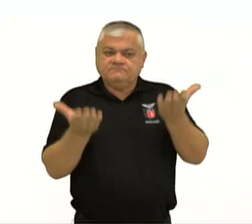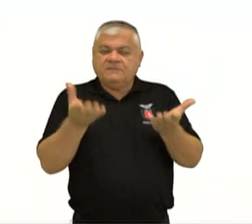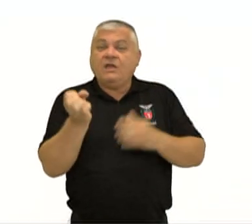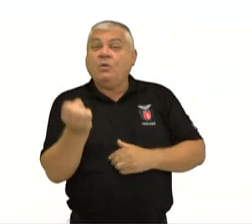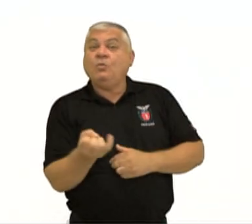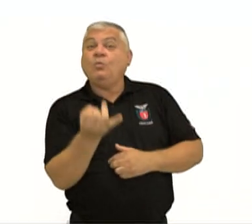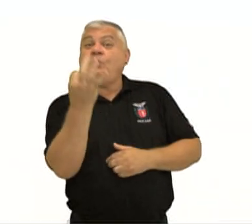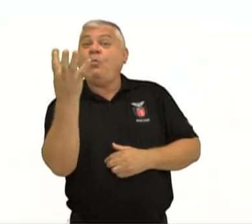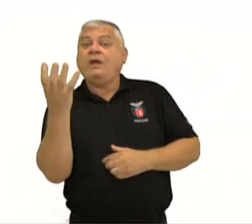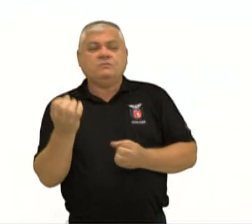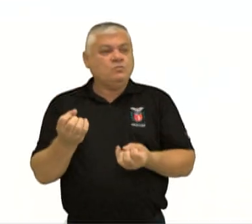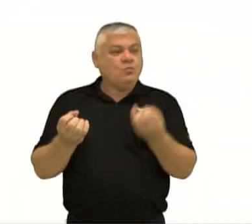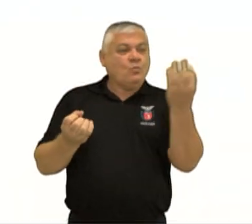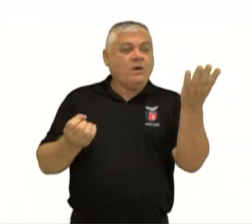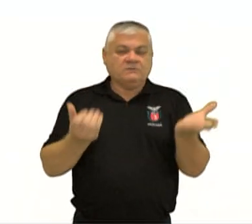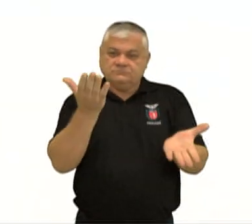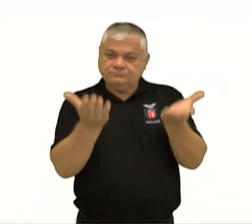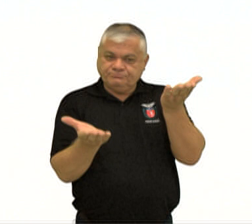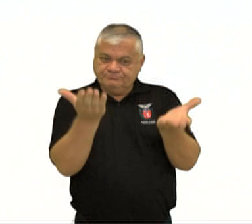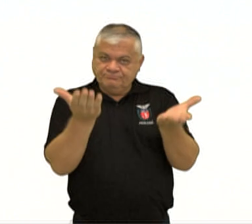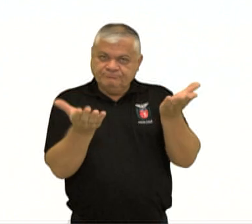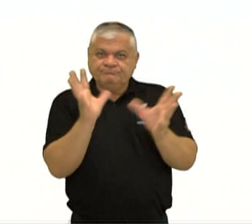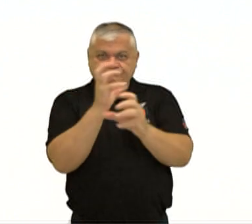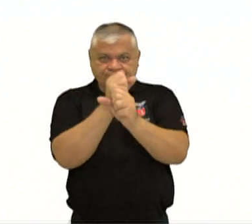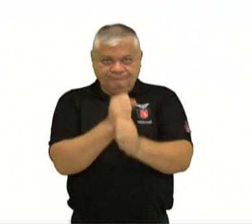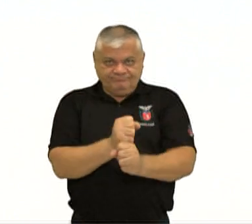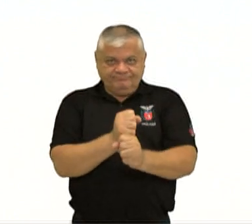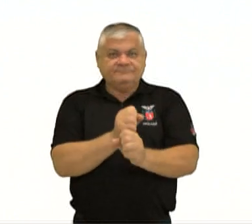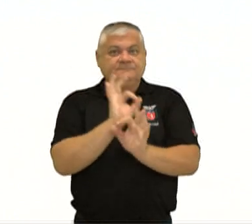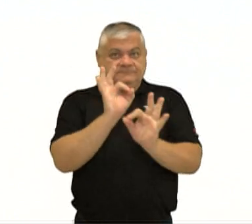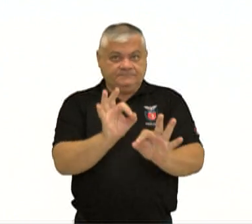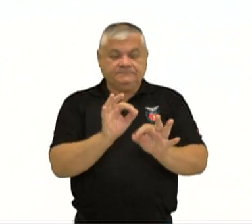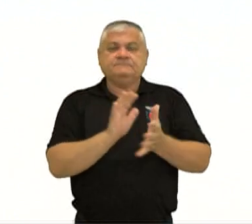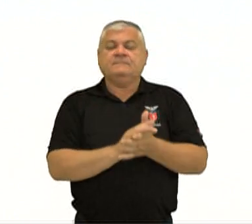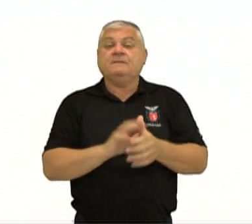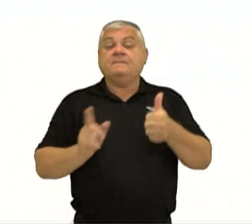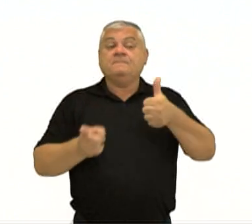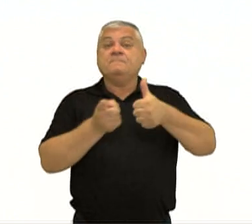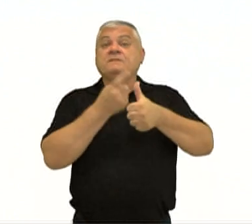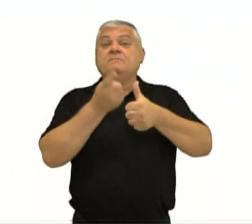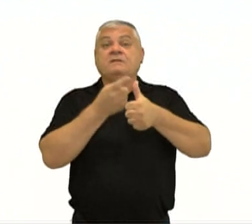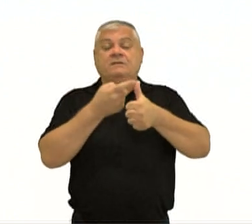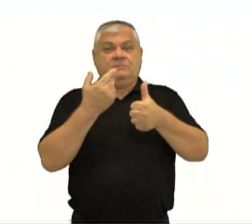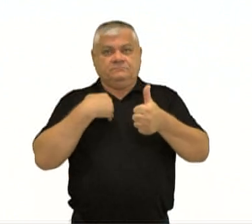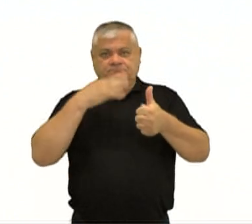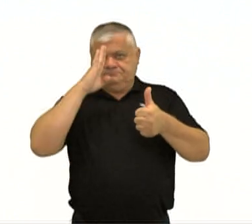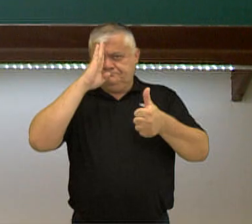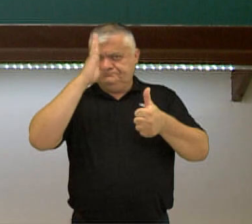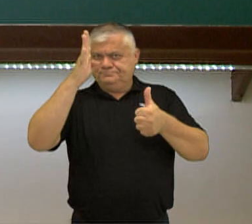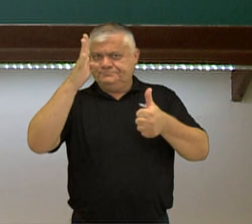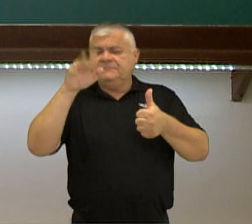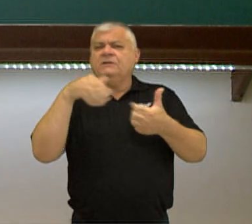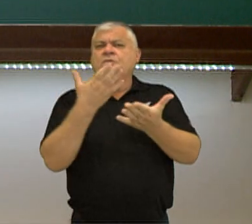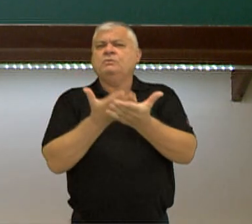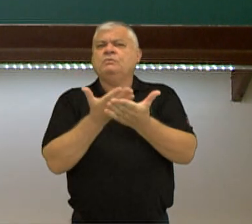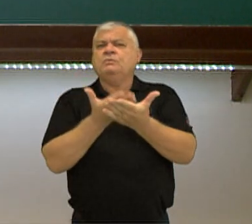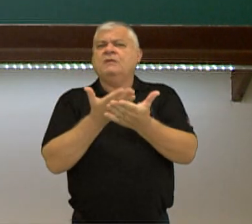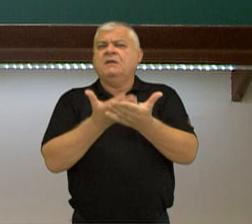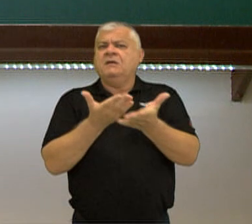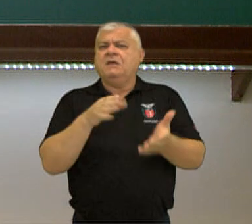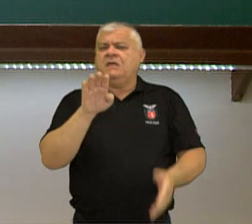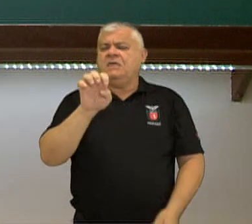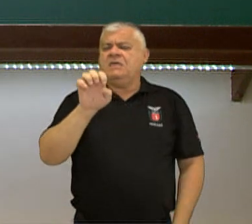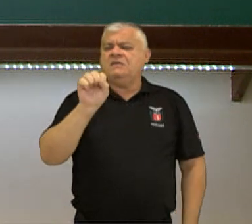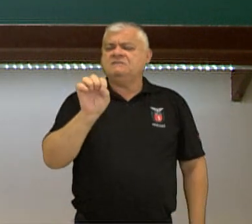de substâncias envolvidas em uma reação química, tá certo? Então, esse é o primeiro ponto. Para que nós estudamos a estequiometria?